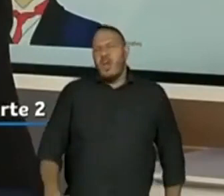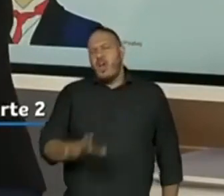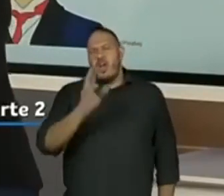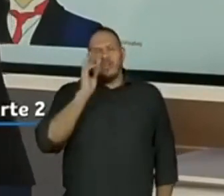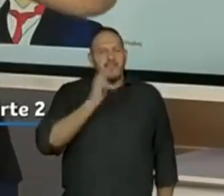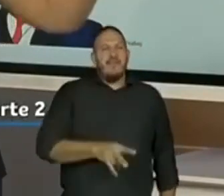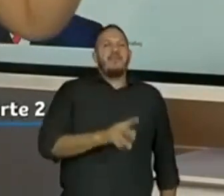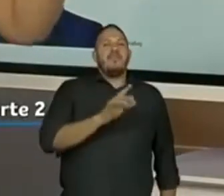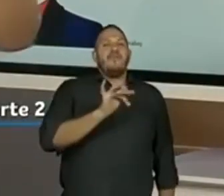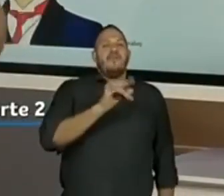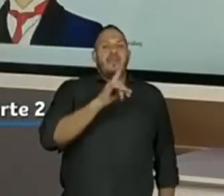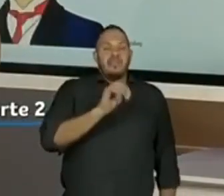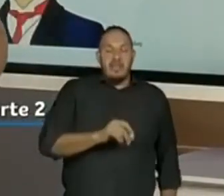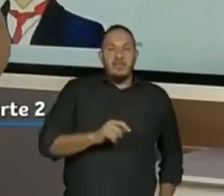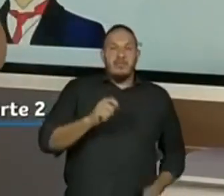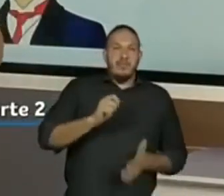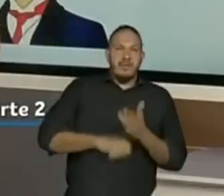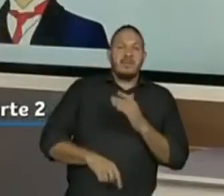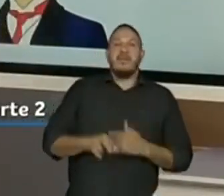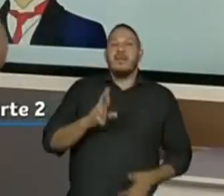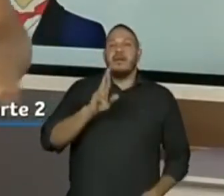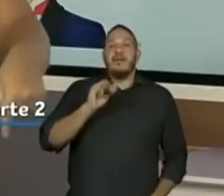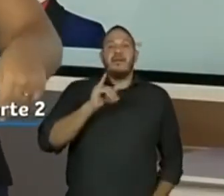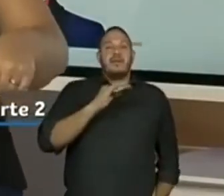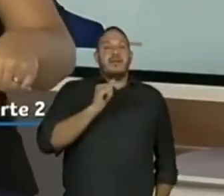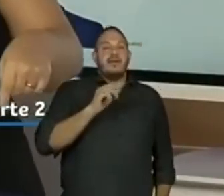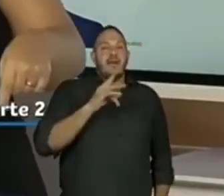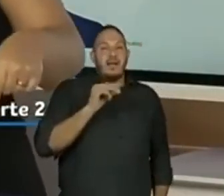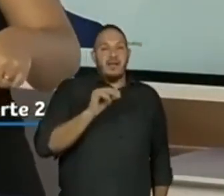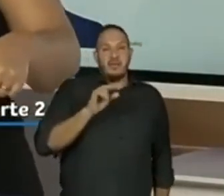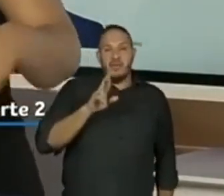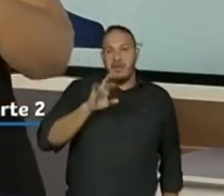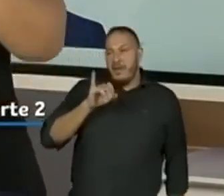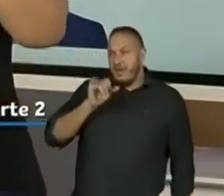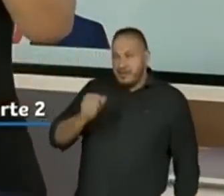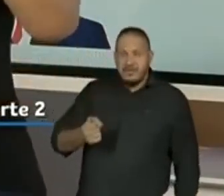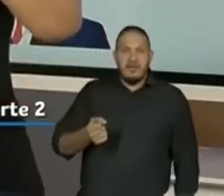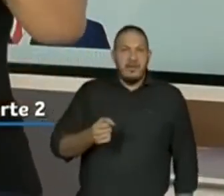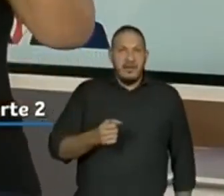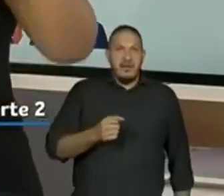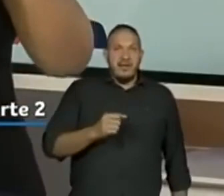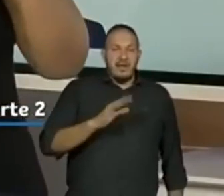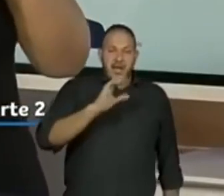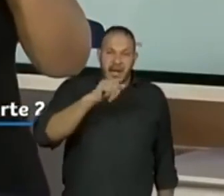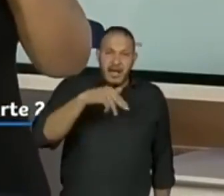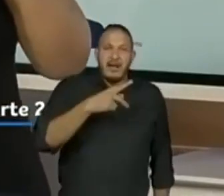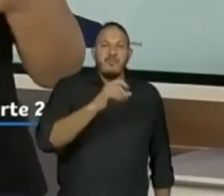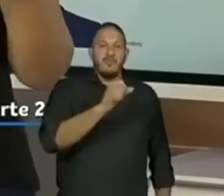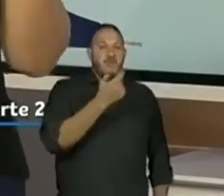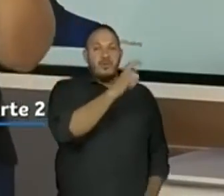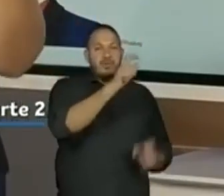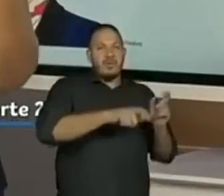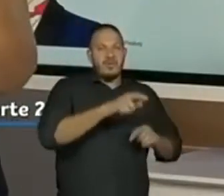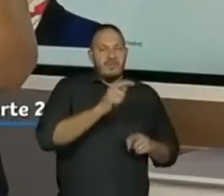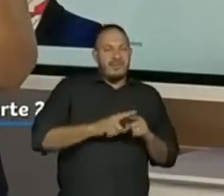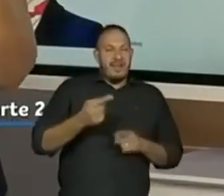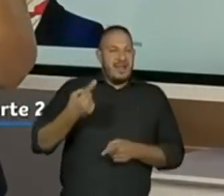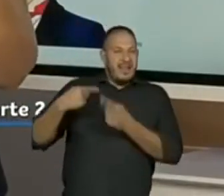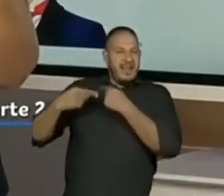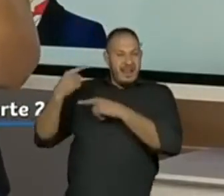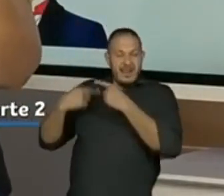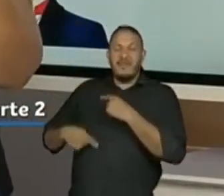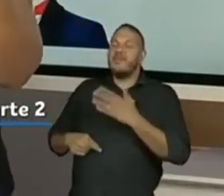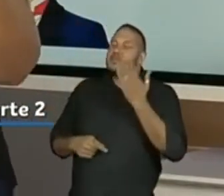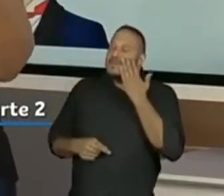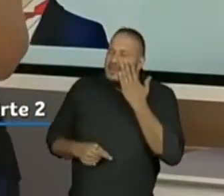Pessoa assinado. Ricardo Reis, Álvaro de Campos. Vão começar, vocês vão ver isso. Mas lá no fundinho